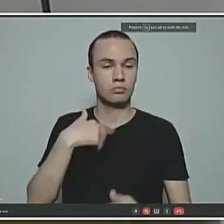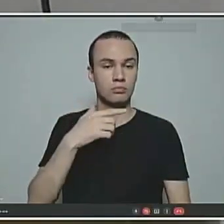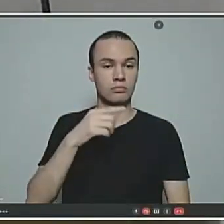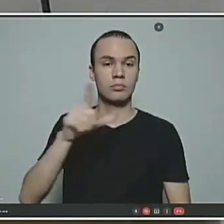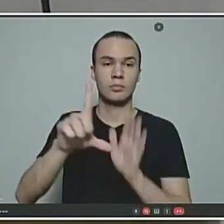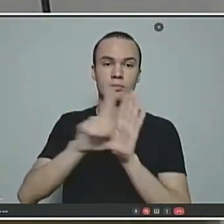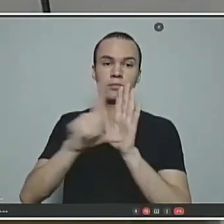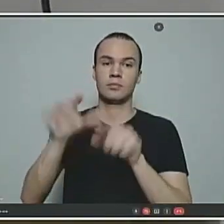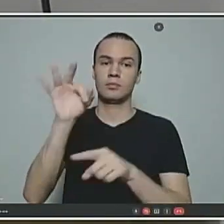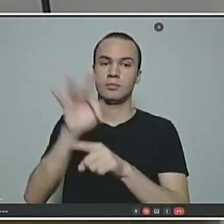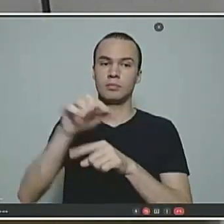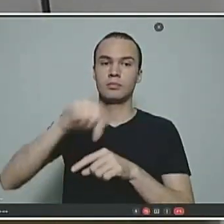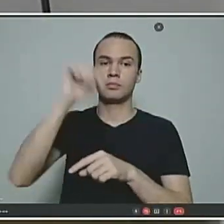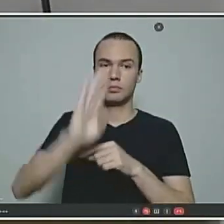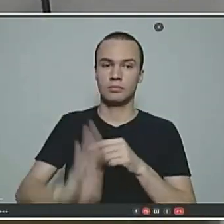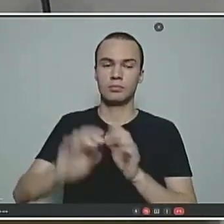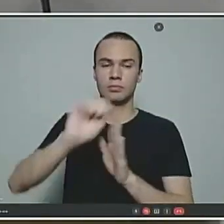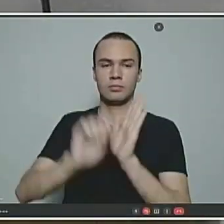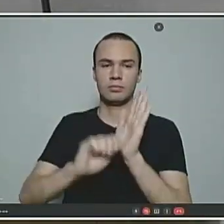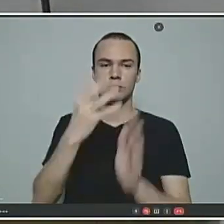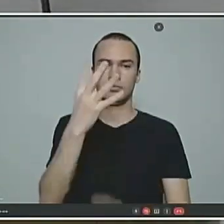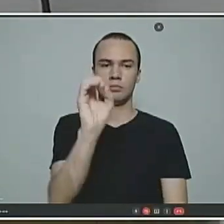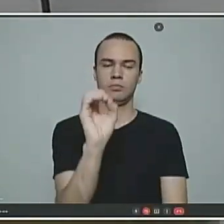Constituição Federal do Brasil, artigo 40.